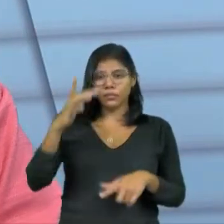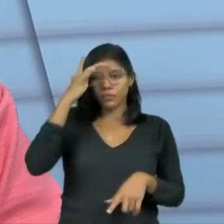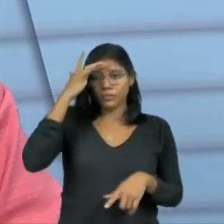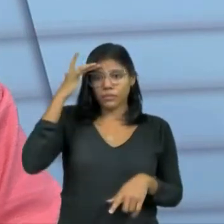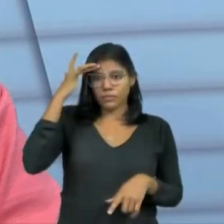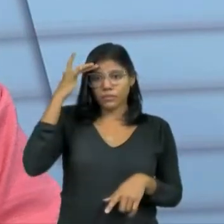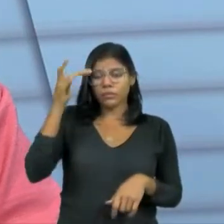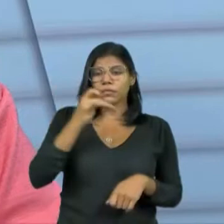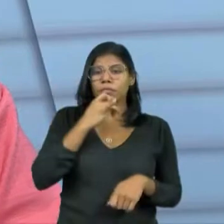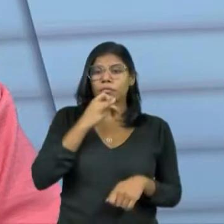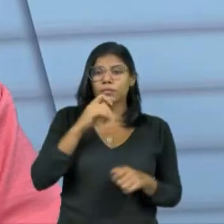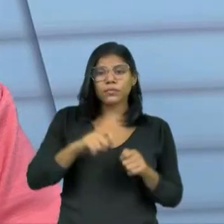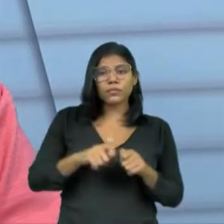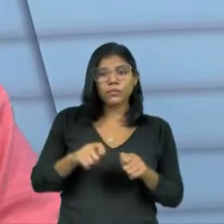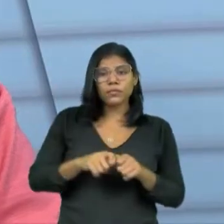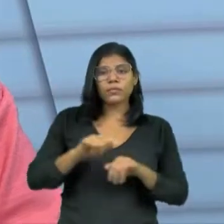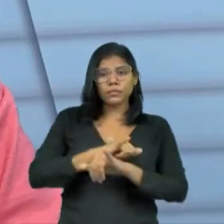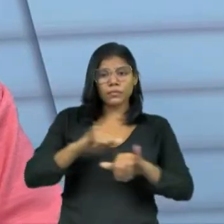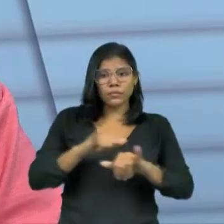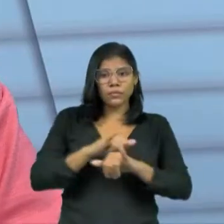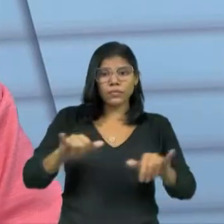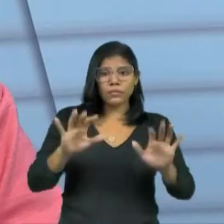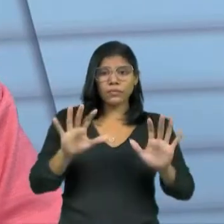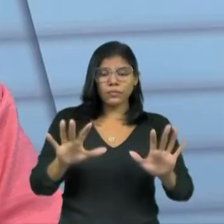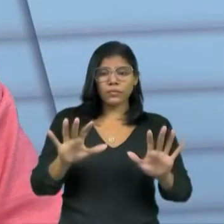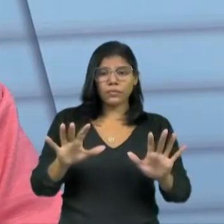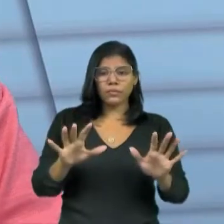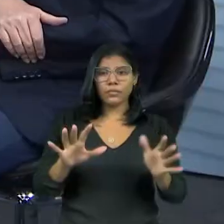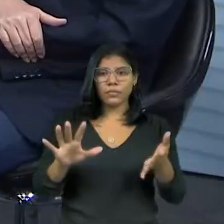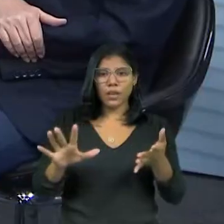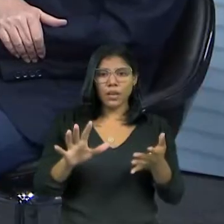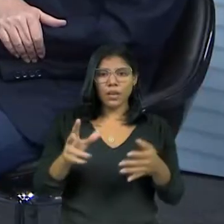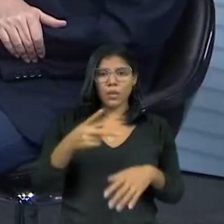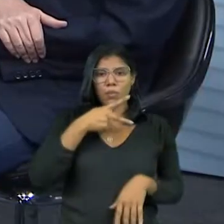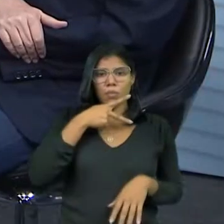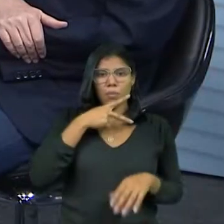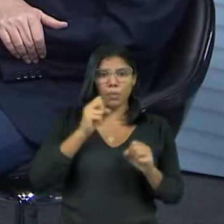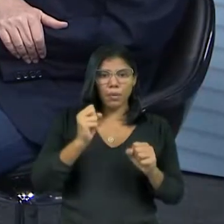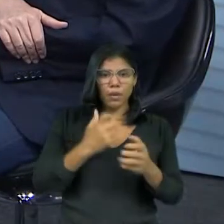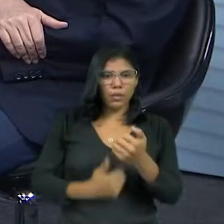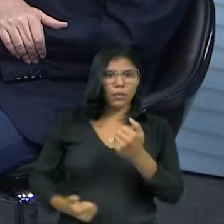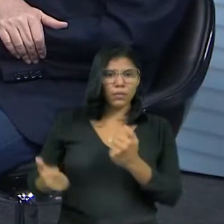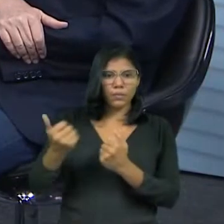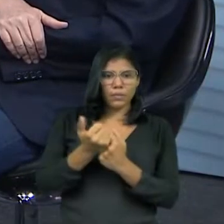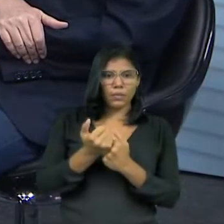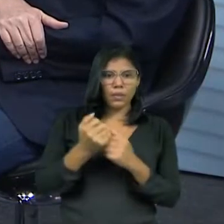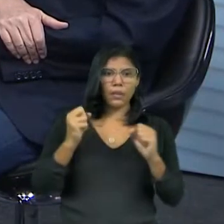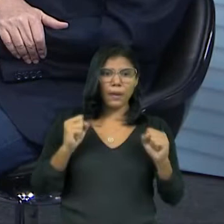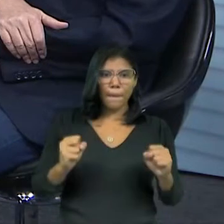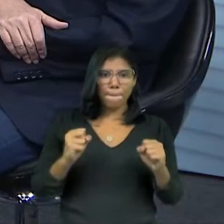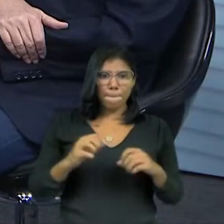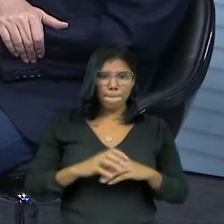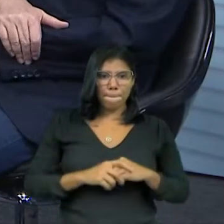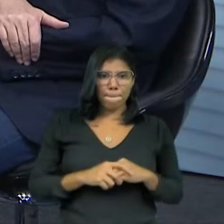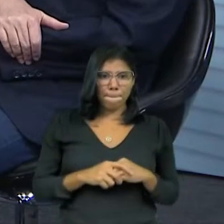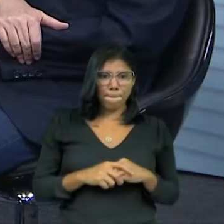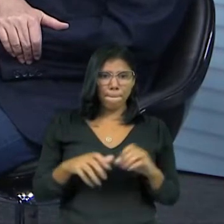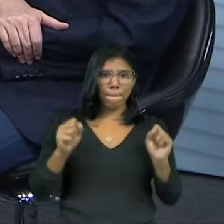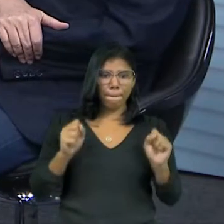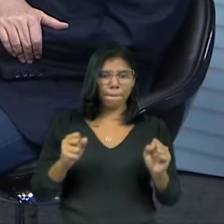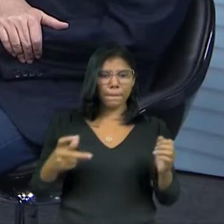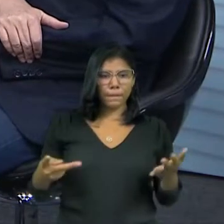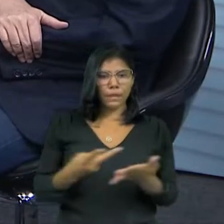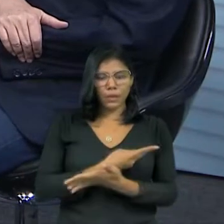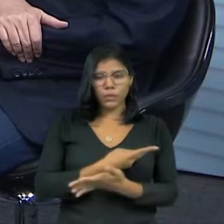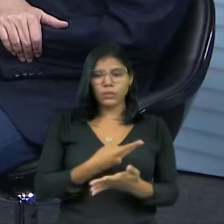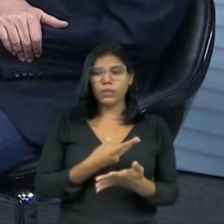mesmo fazendo a campanha dele, ele não vai para as partido pode substituir? Pode, pode substituir. Talvez pode acontecer um caso